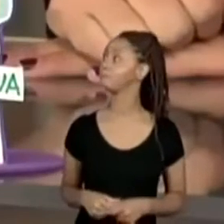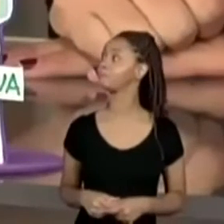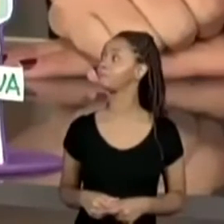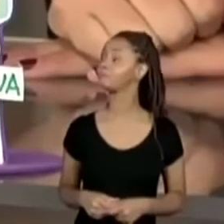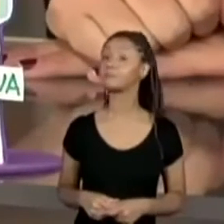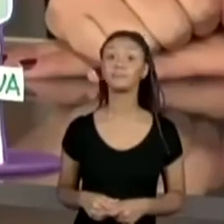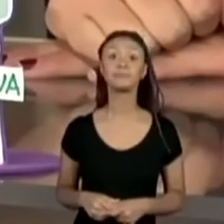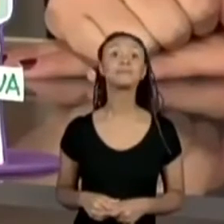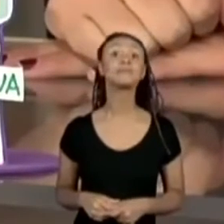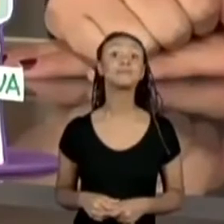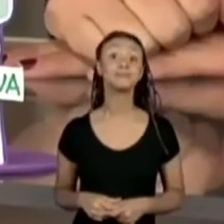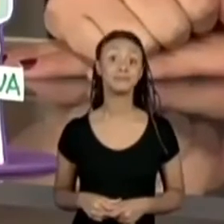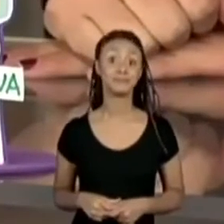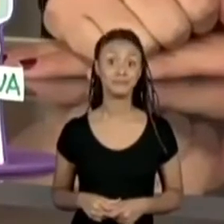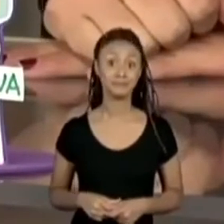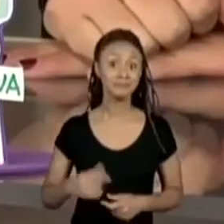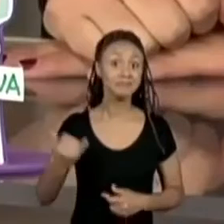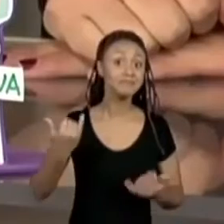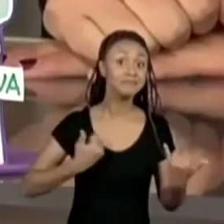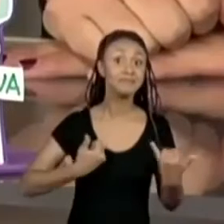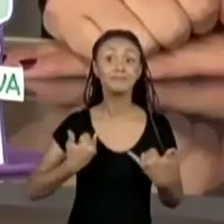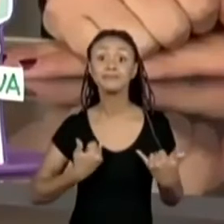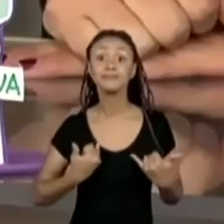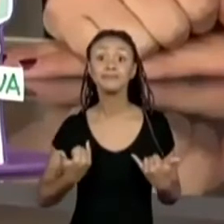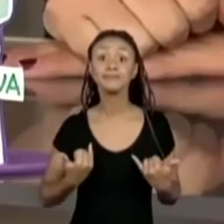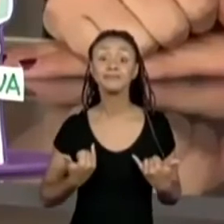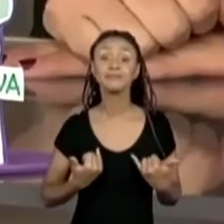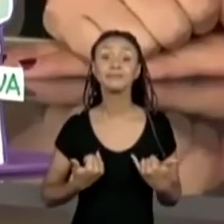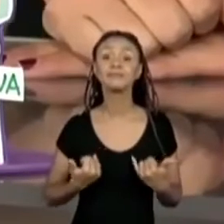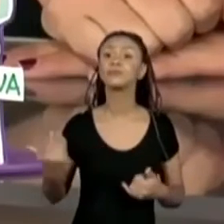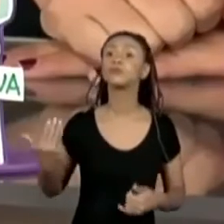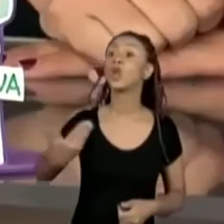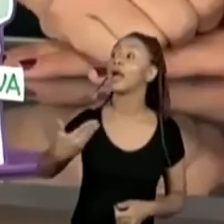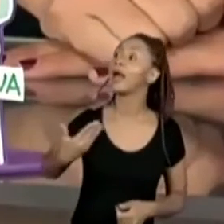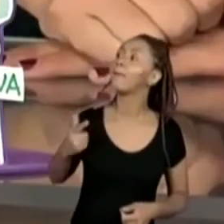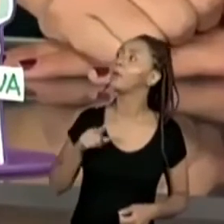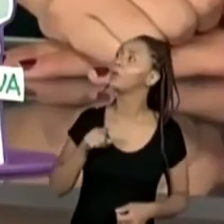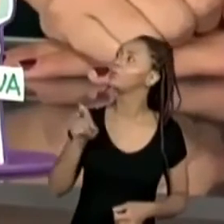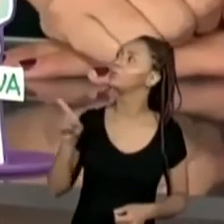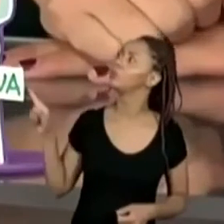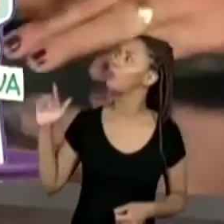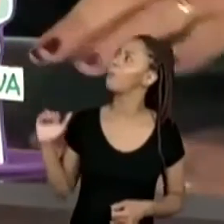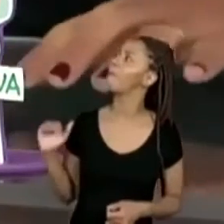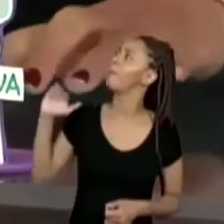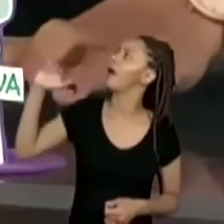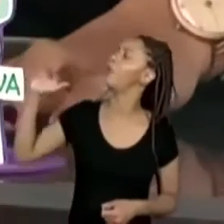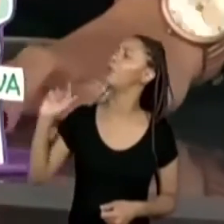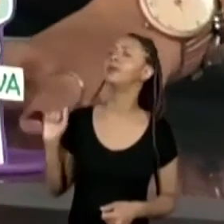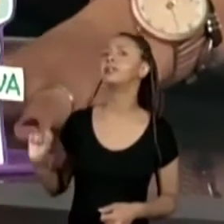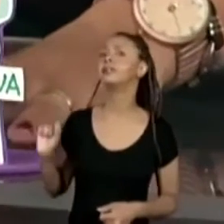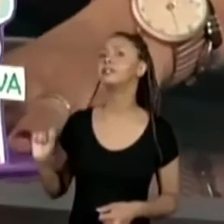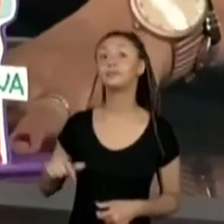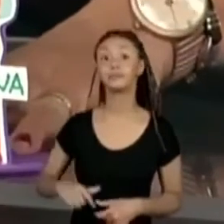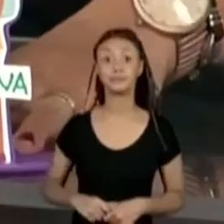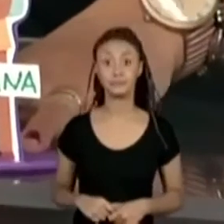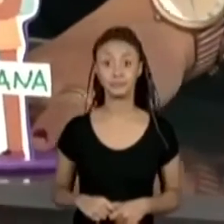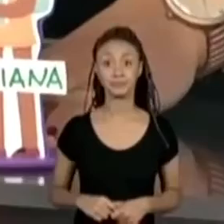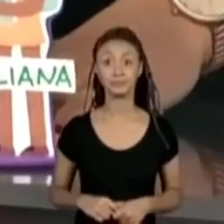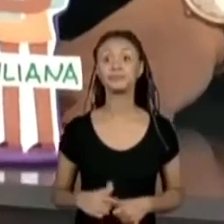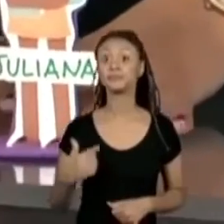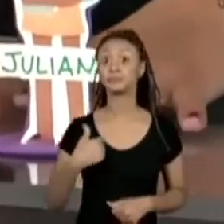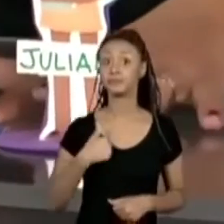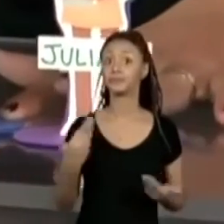Hein? Vocês podem me dizer? Qual dos amigos do João é o maior? Eu vou